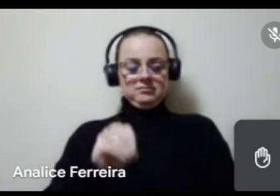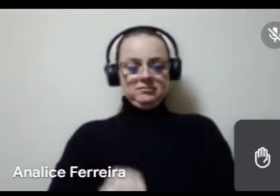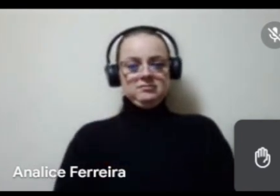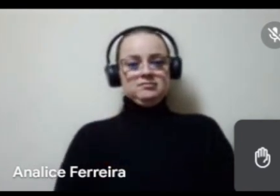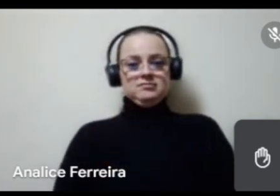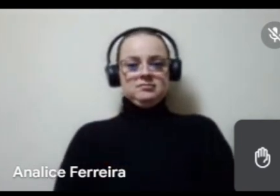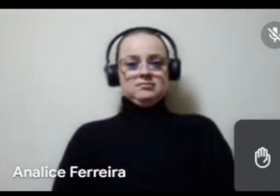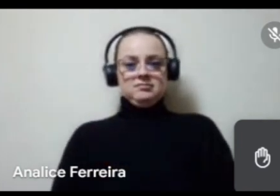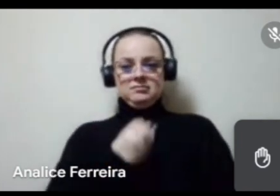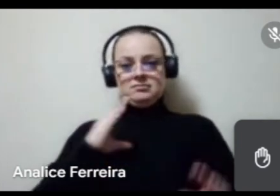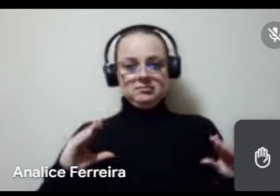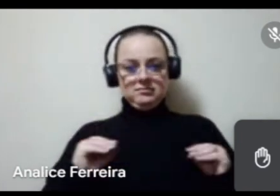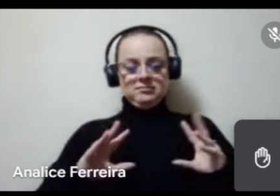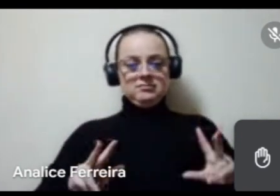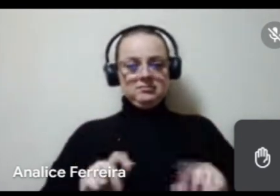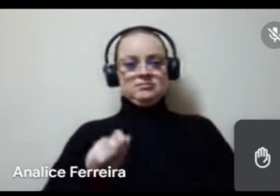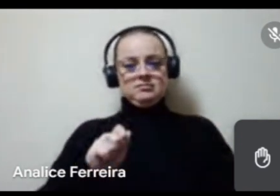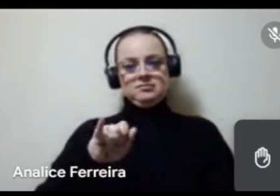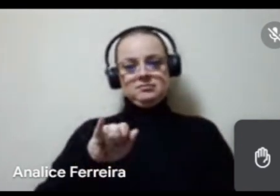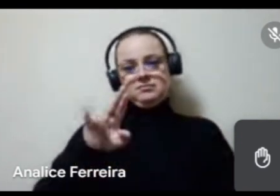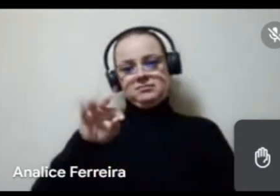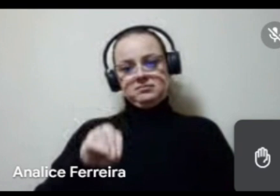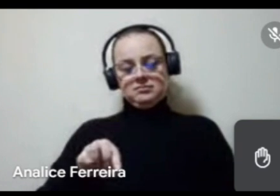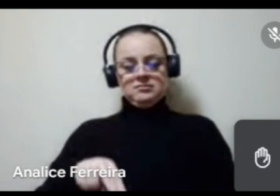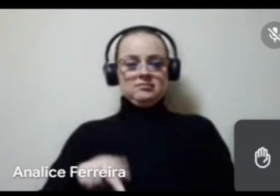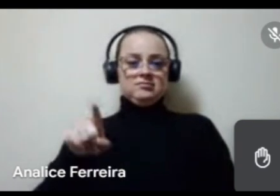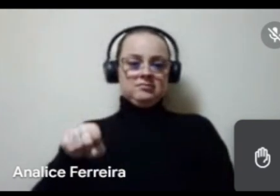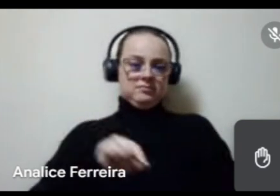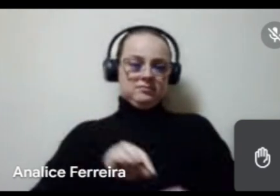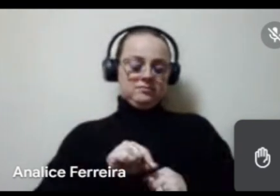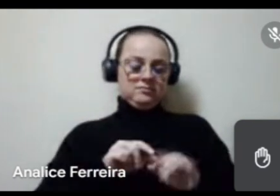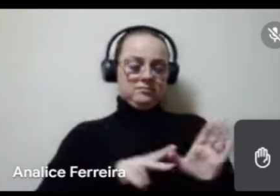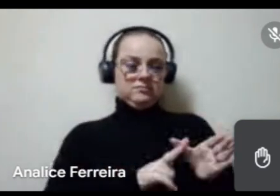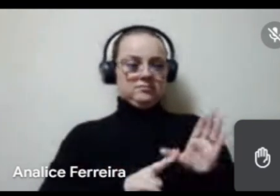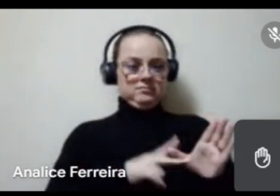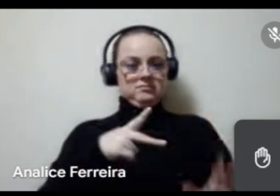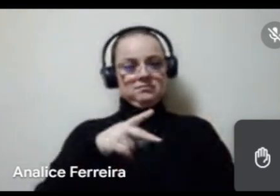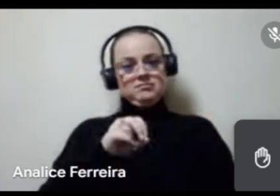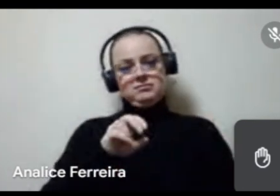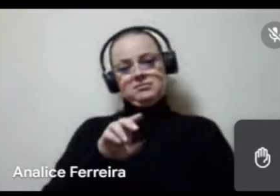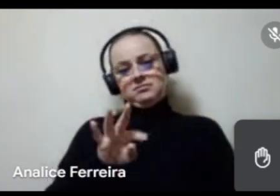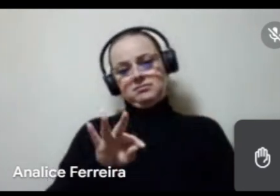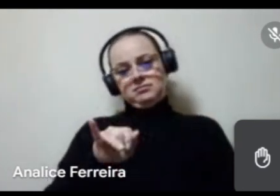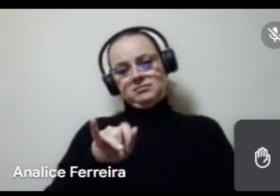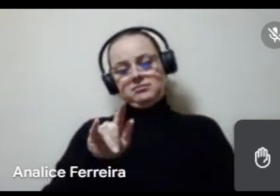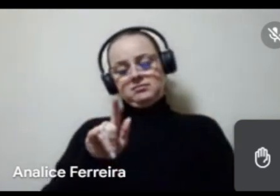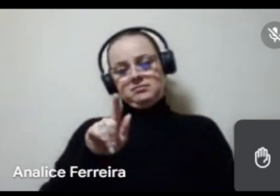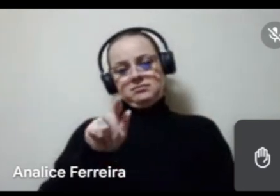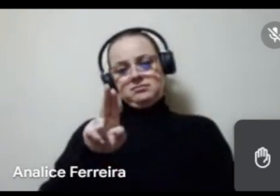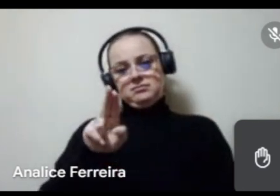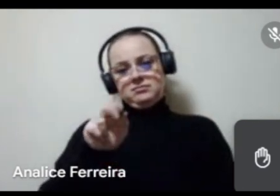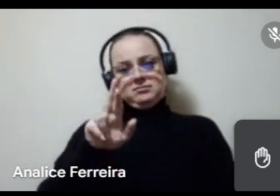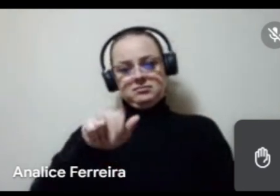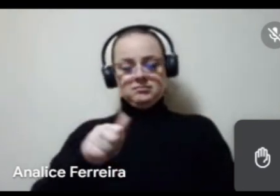Boa noite a todos, sou Ayrton Silon, faço parte da cooperativa Potiguar de Mossoró, de artistas